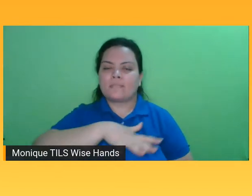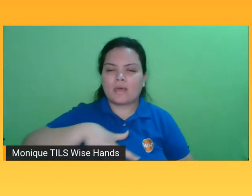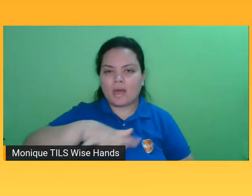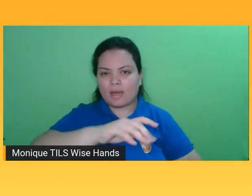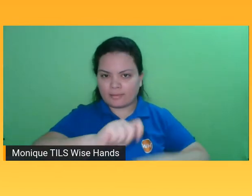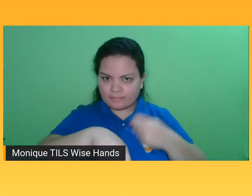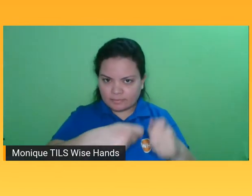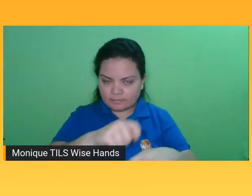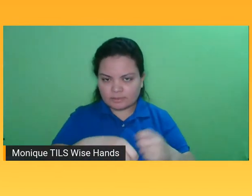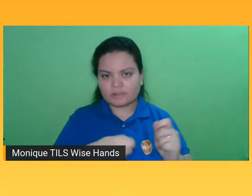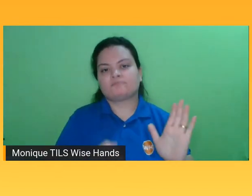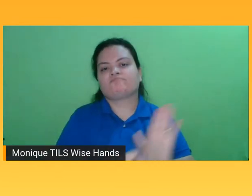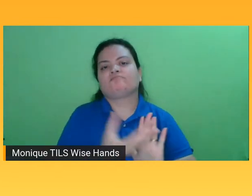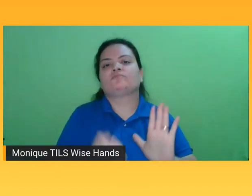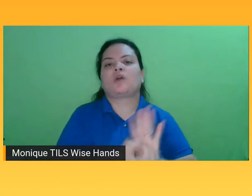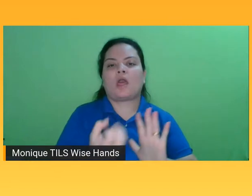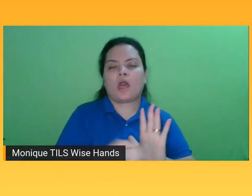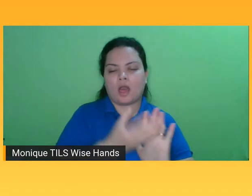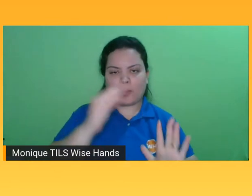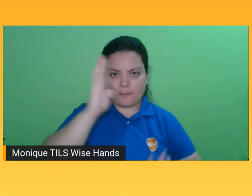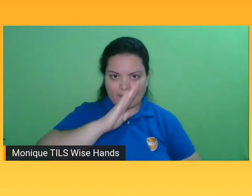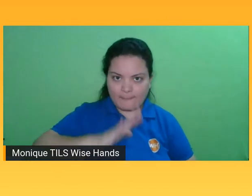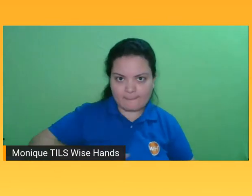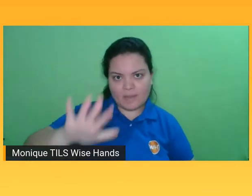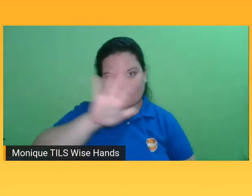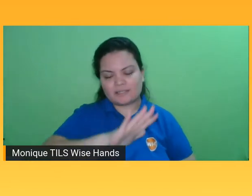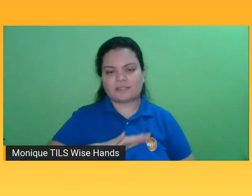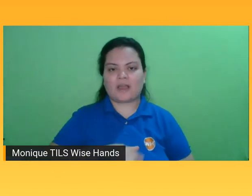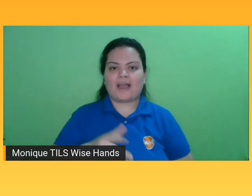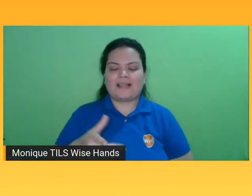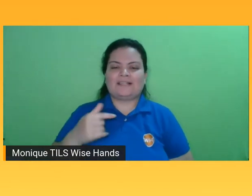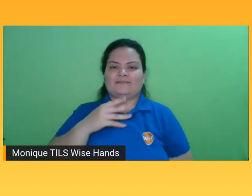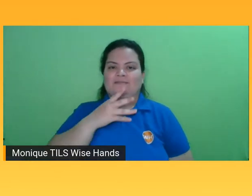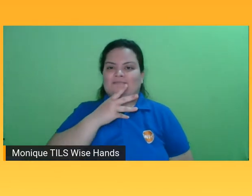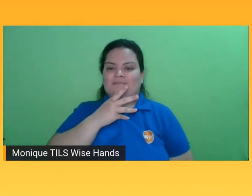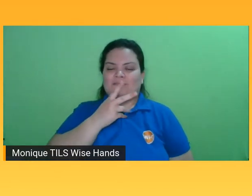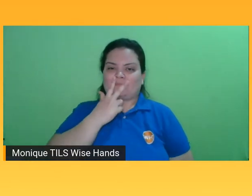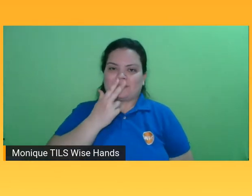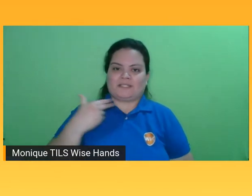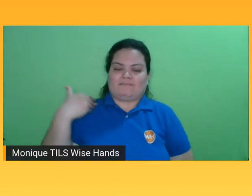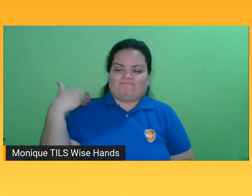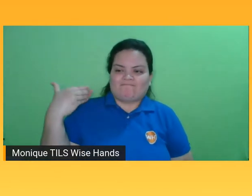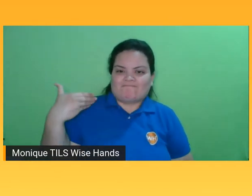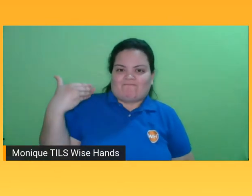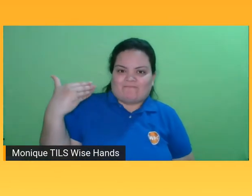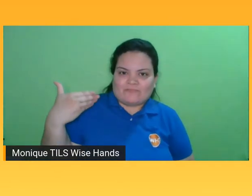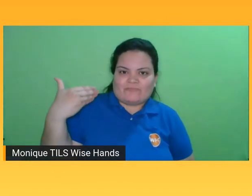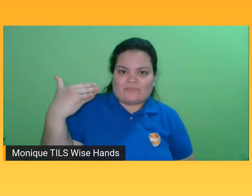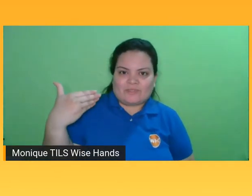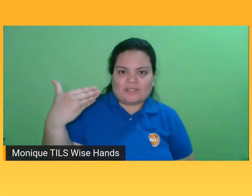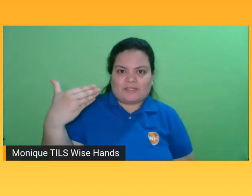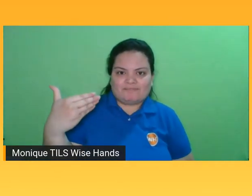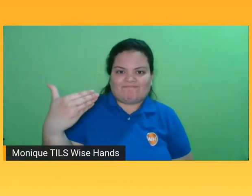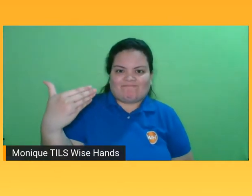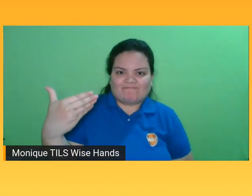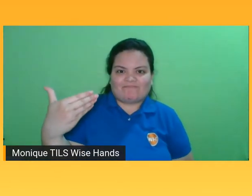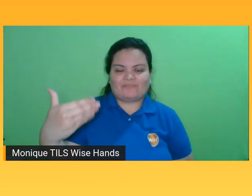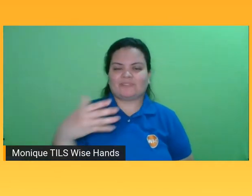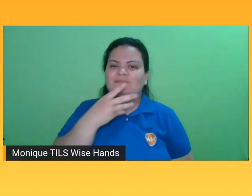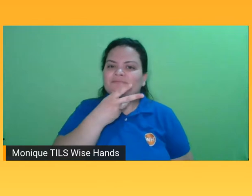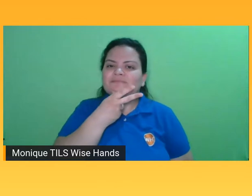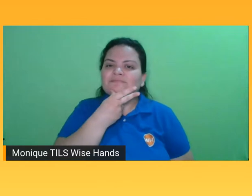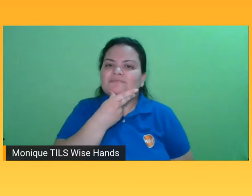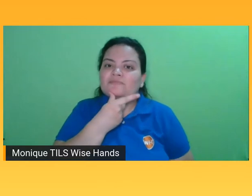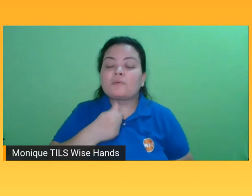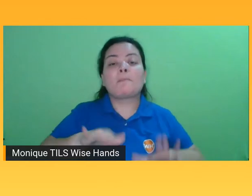pouco conservador dentro dessa questão de digital. digital. Agora, principalmente com a situação das